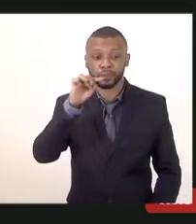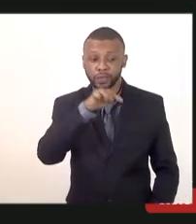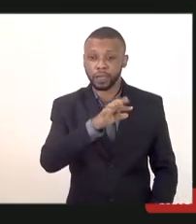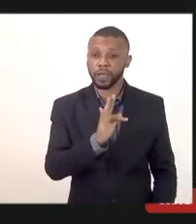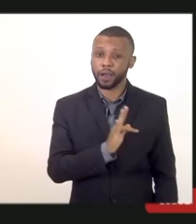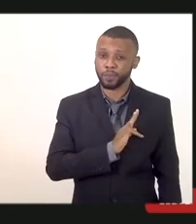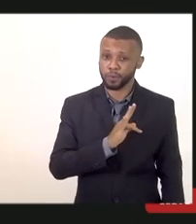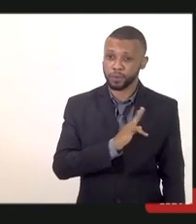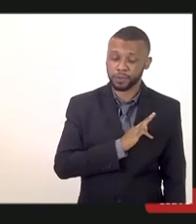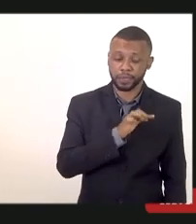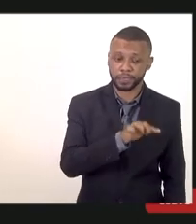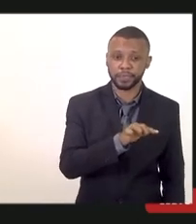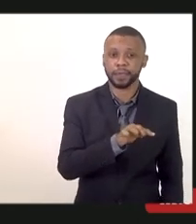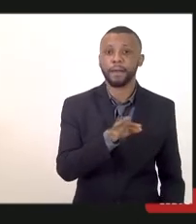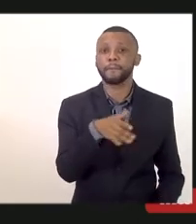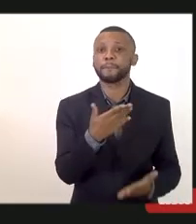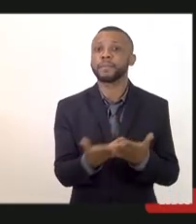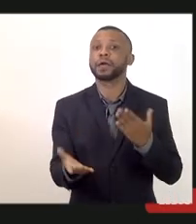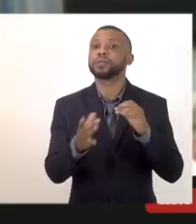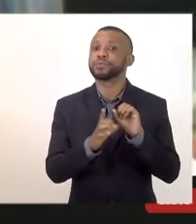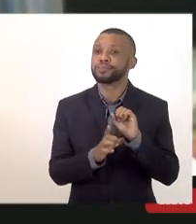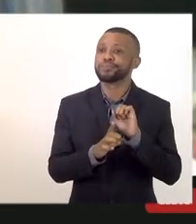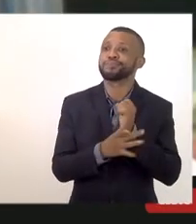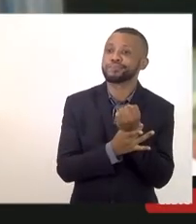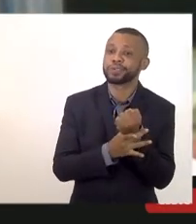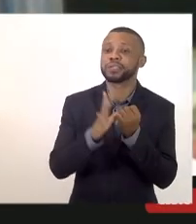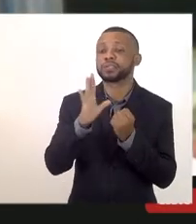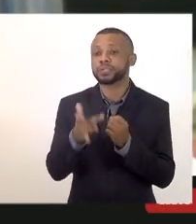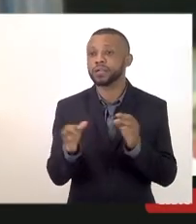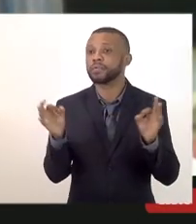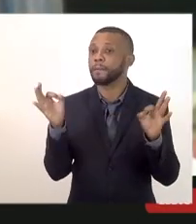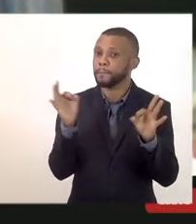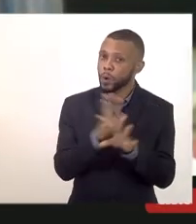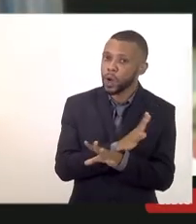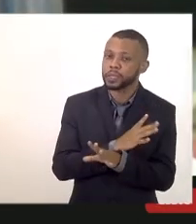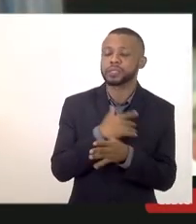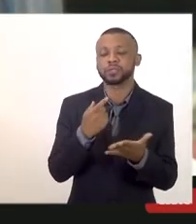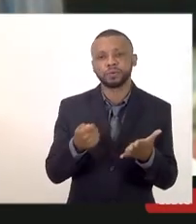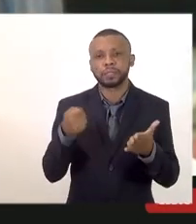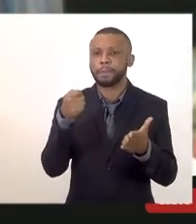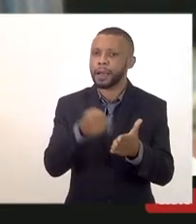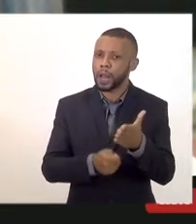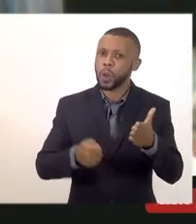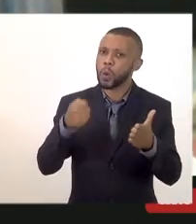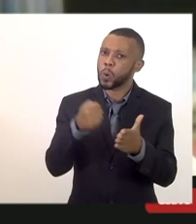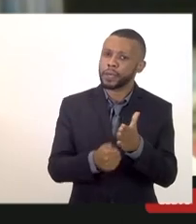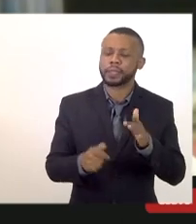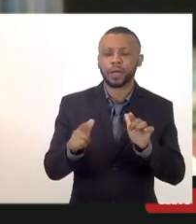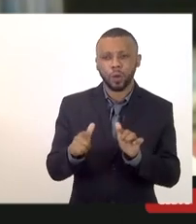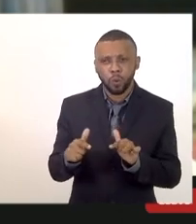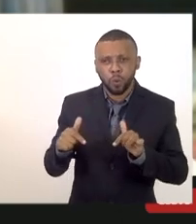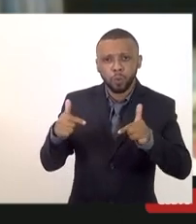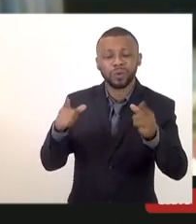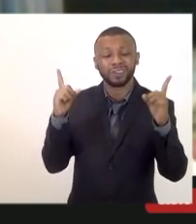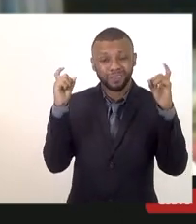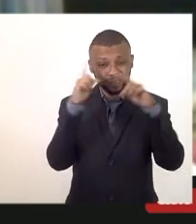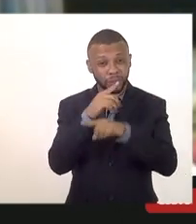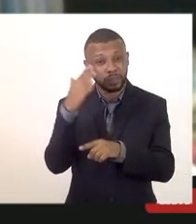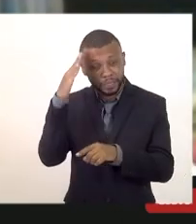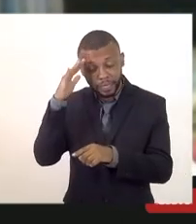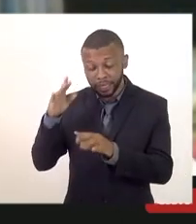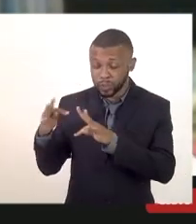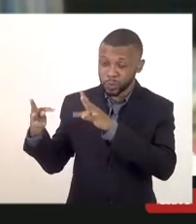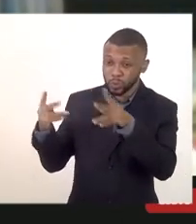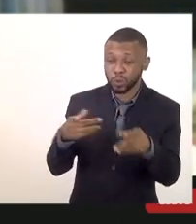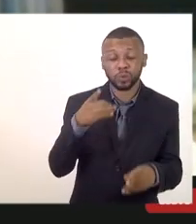percam garantias adquiridas então vai ser uma luta difícil eu sei que eu vou ter o apoio de todos os deputados aqui